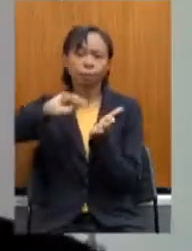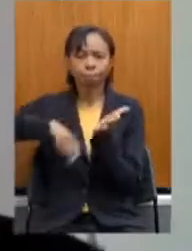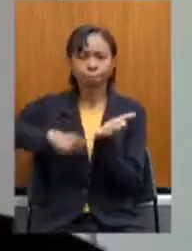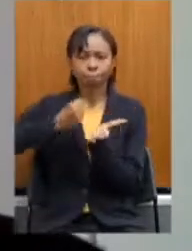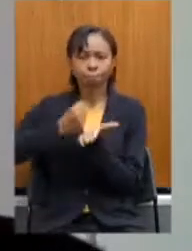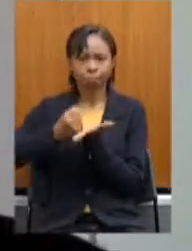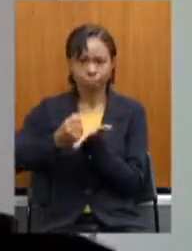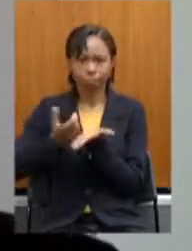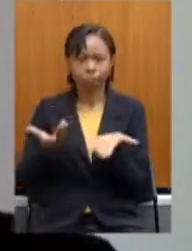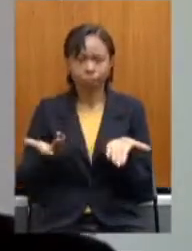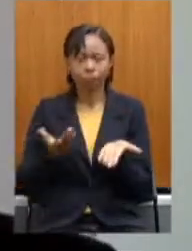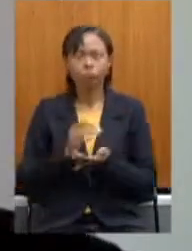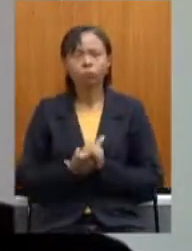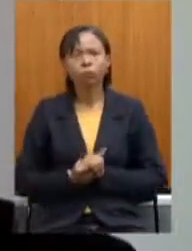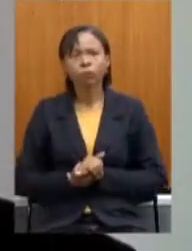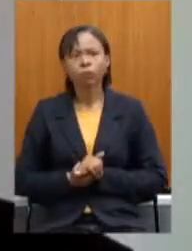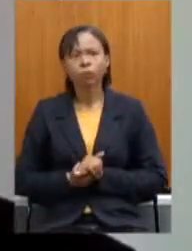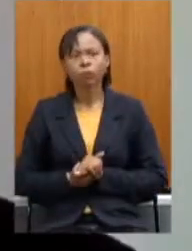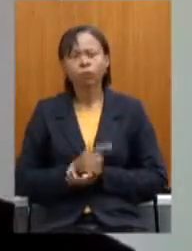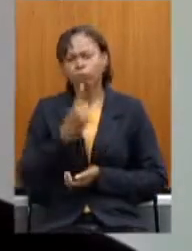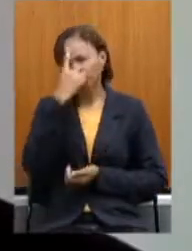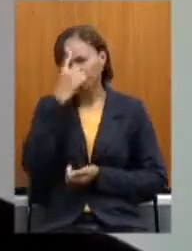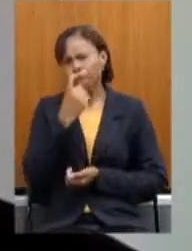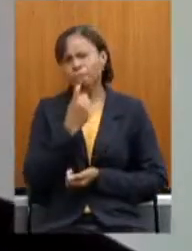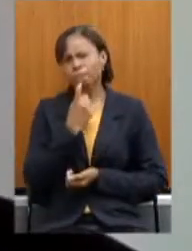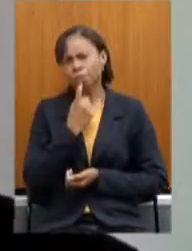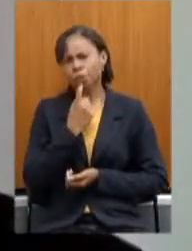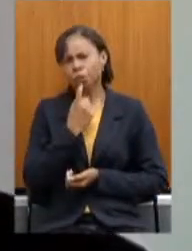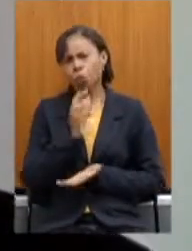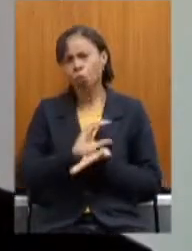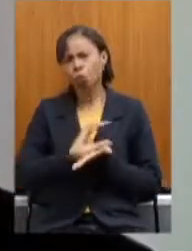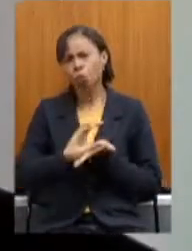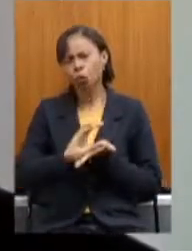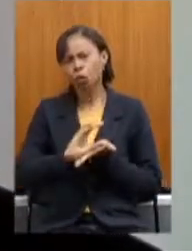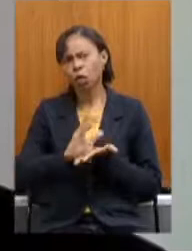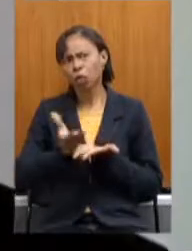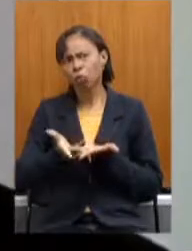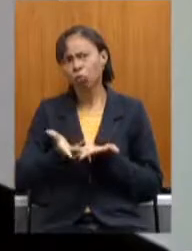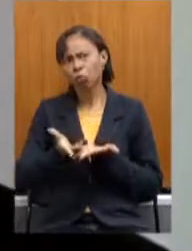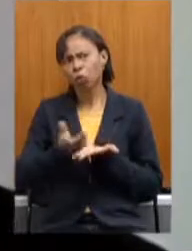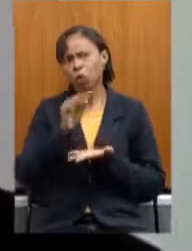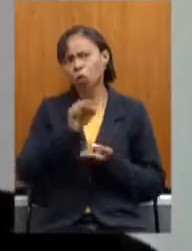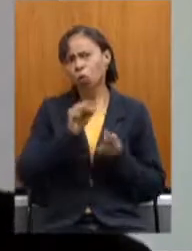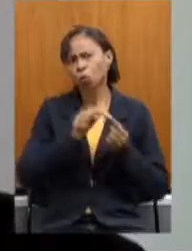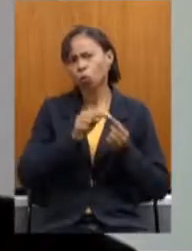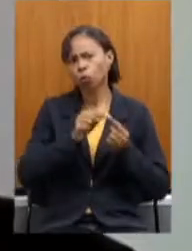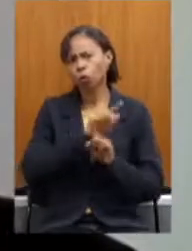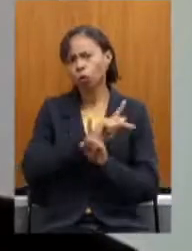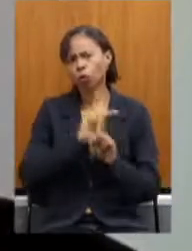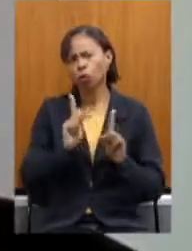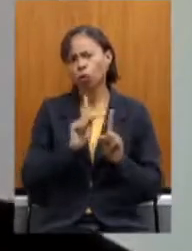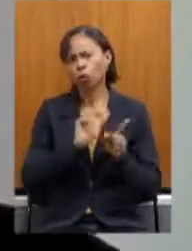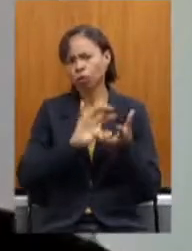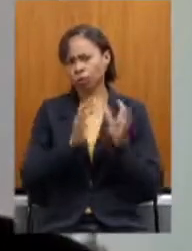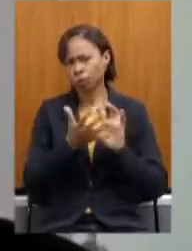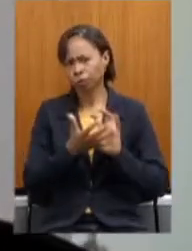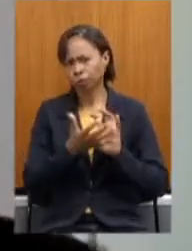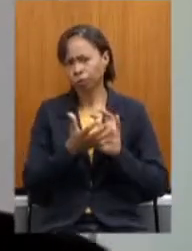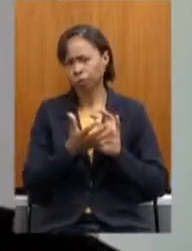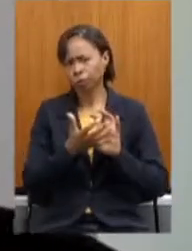Qual que é o perfil contributivo com a reforma? Qual que vai ser o perfil contributivo com a reforma?